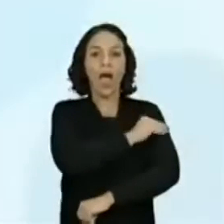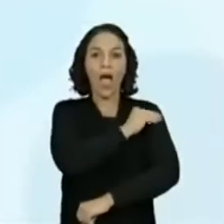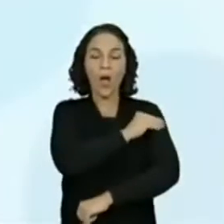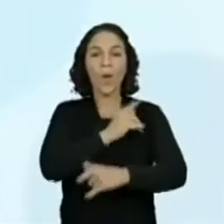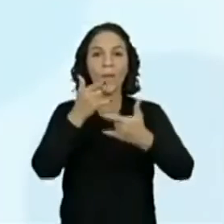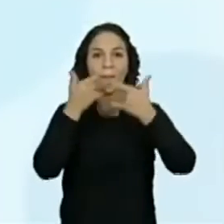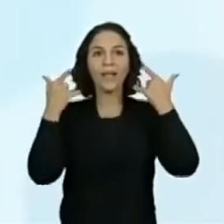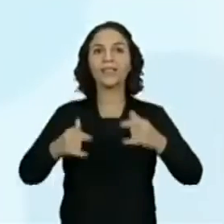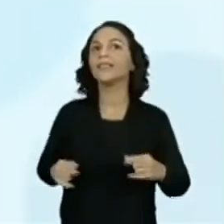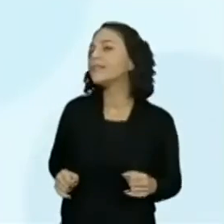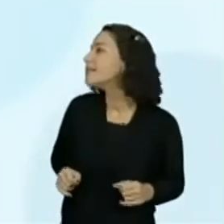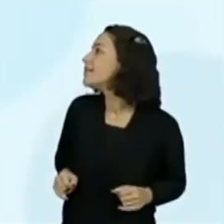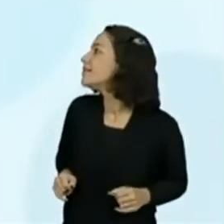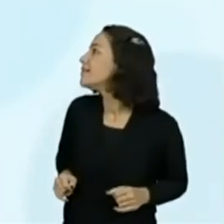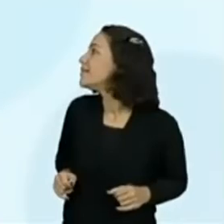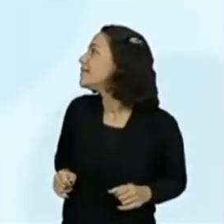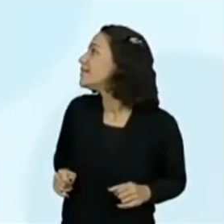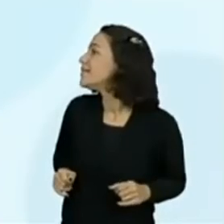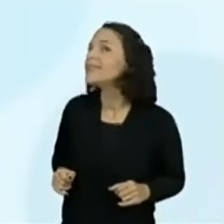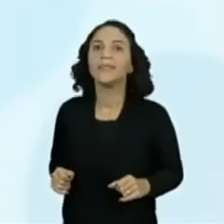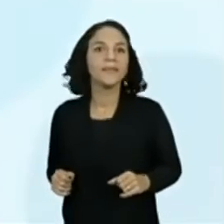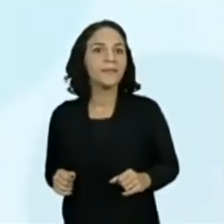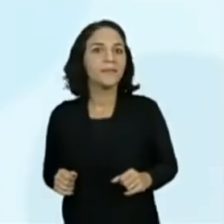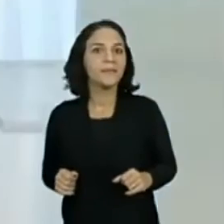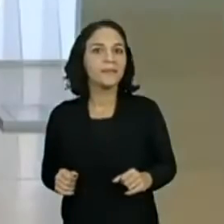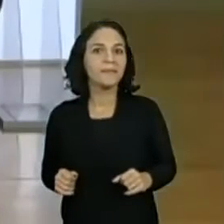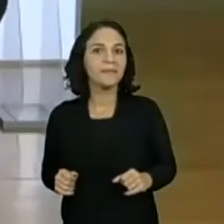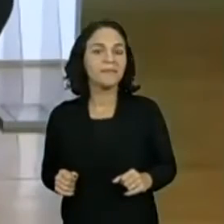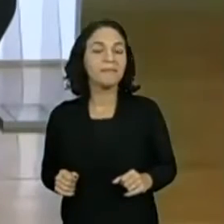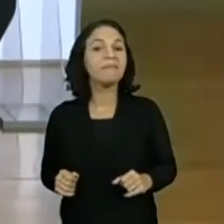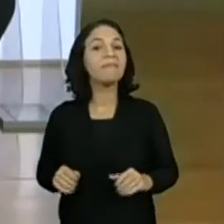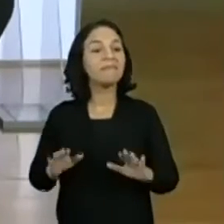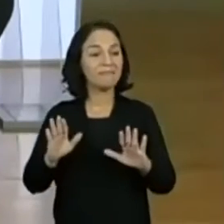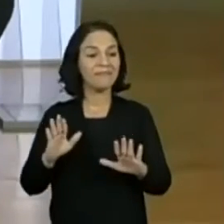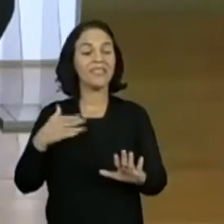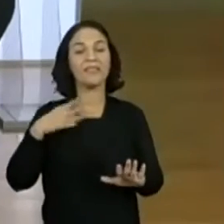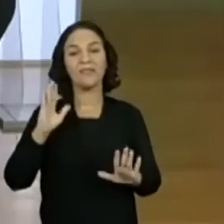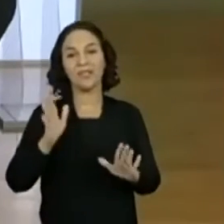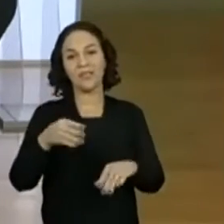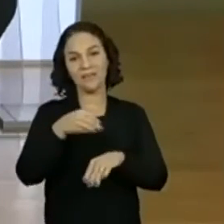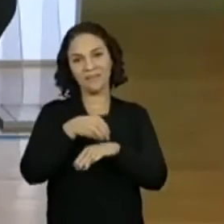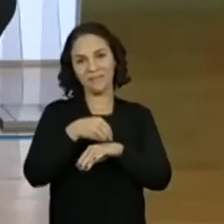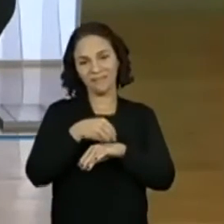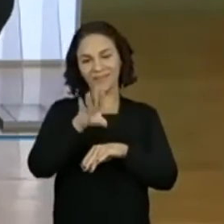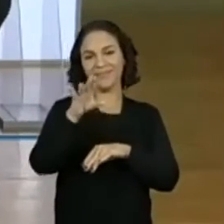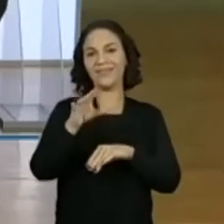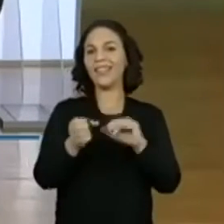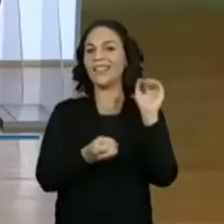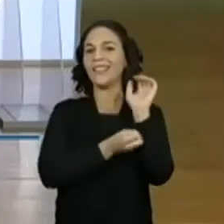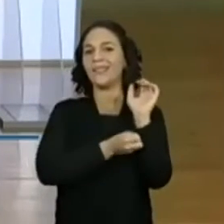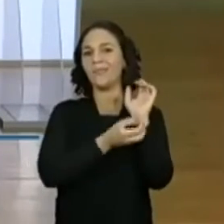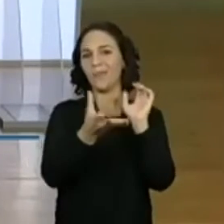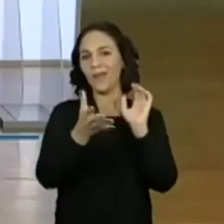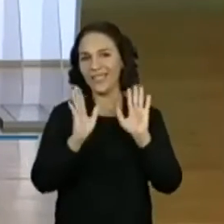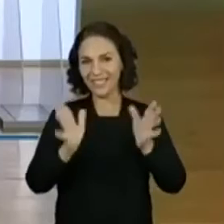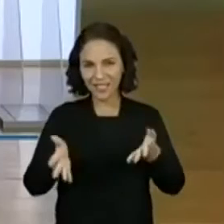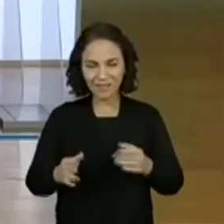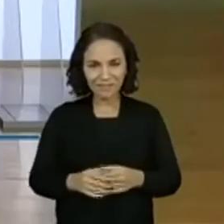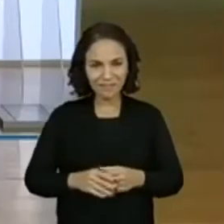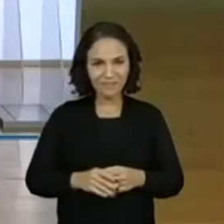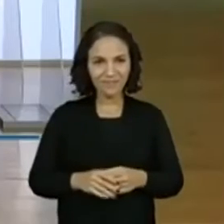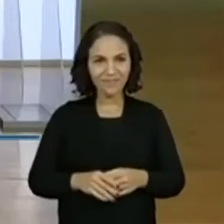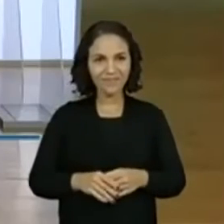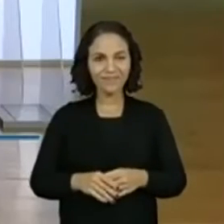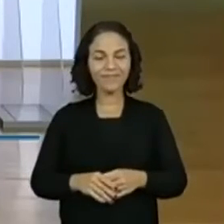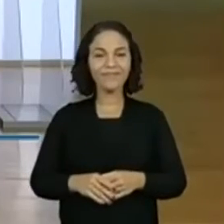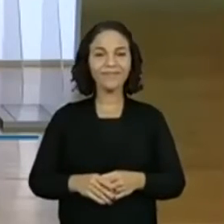máscara. Olha lá. Já falei os elementos, hein? Já dei um spoiler para vocês. E